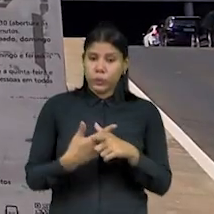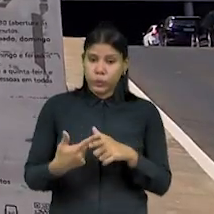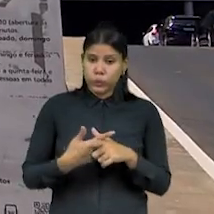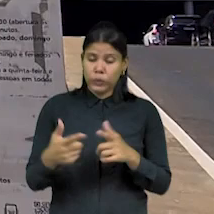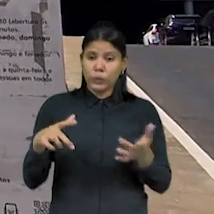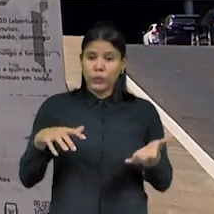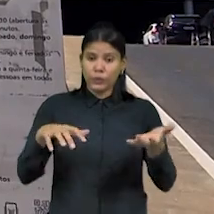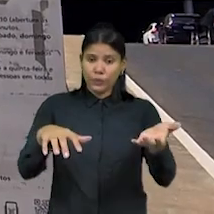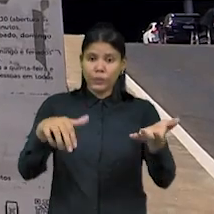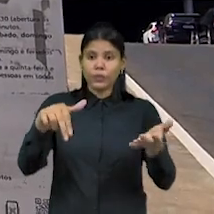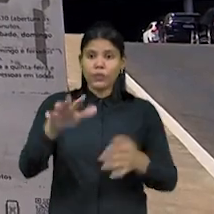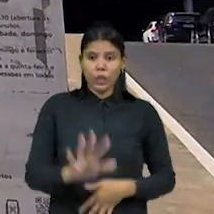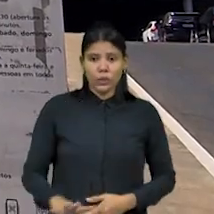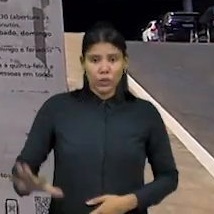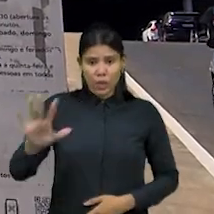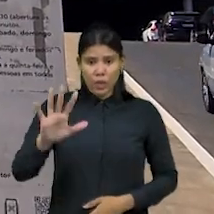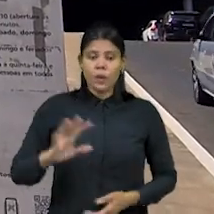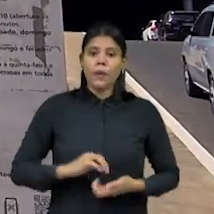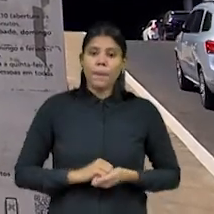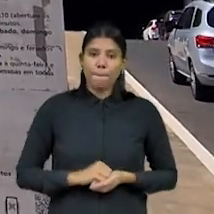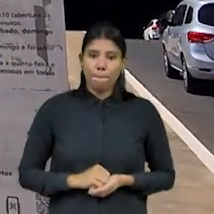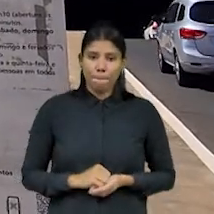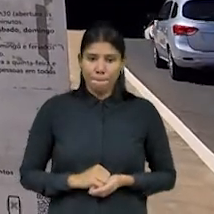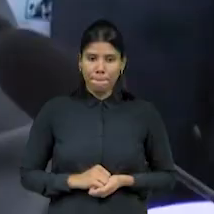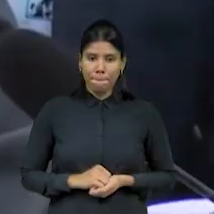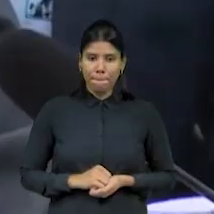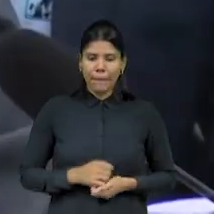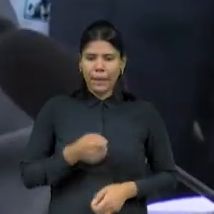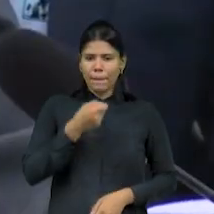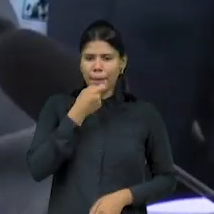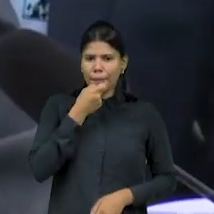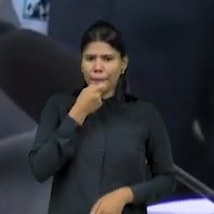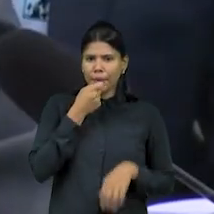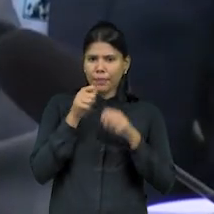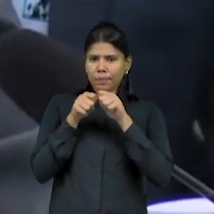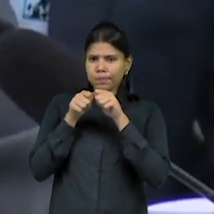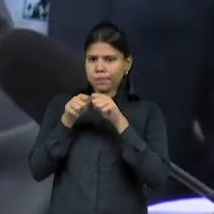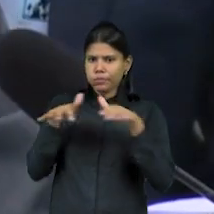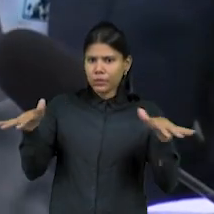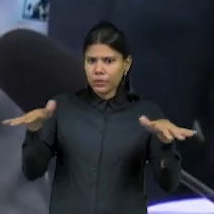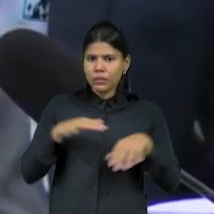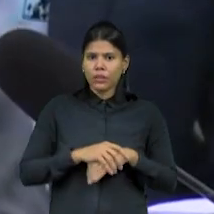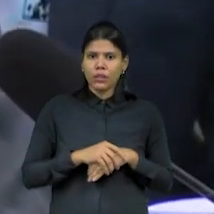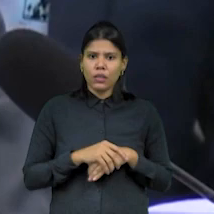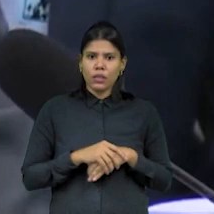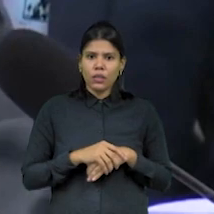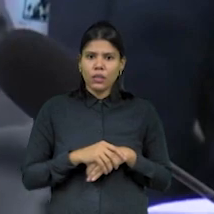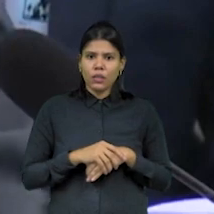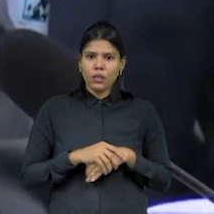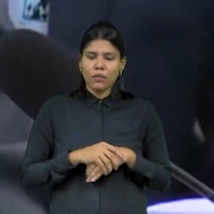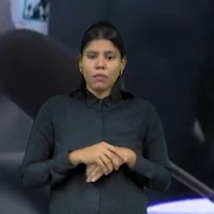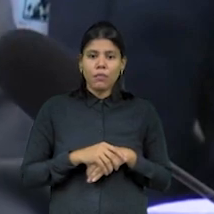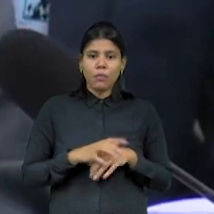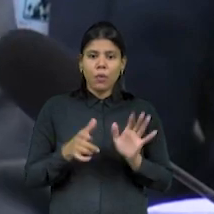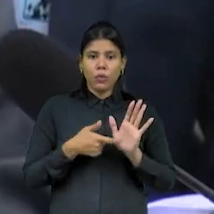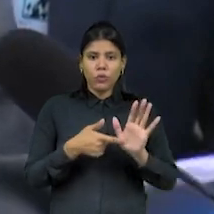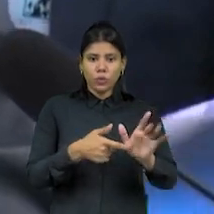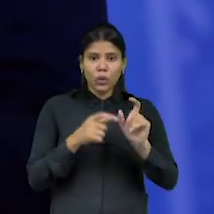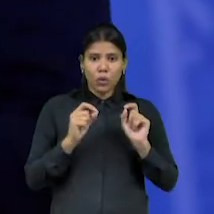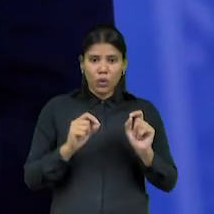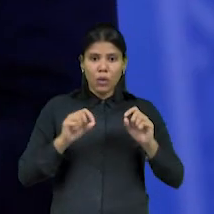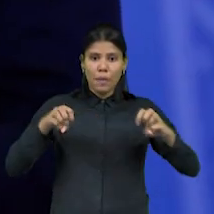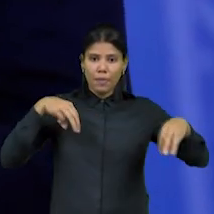Nacional nos últimos dias. Áudios divulgados pelo jornal mostraram o ministro da Educação, Milton